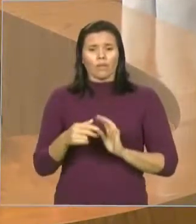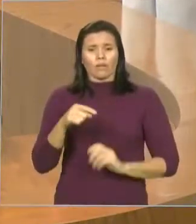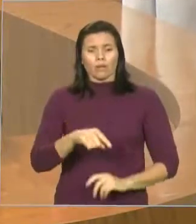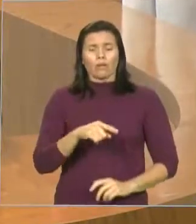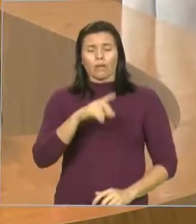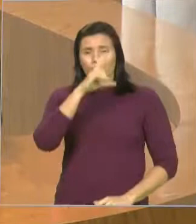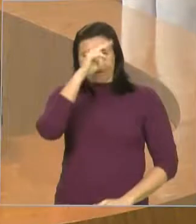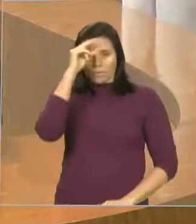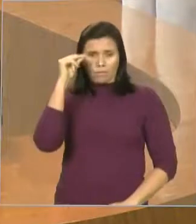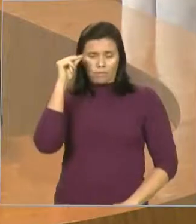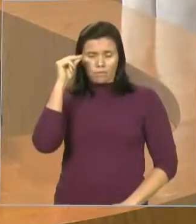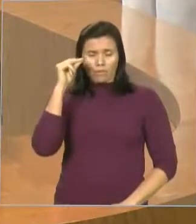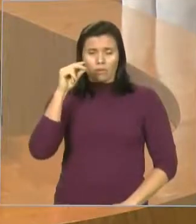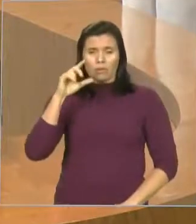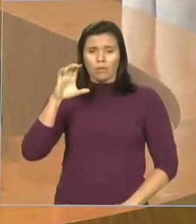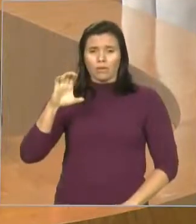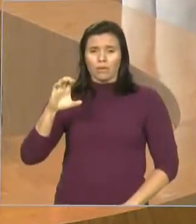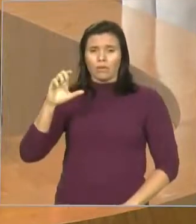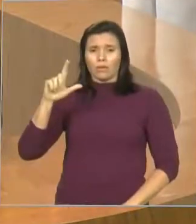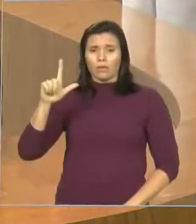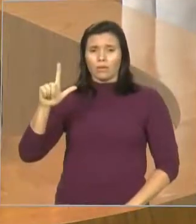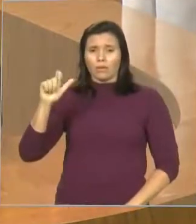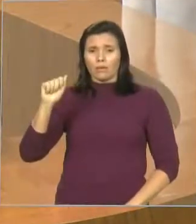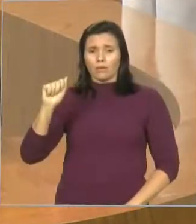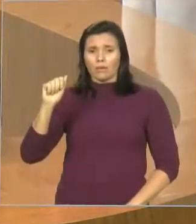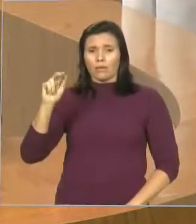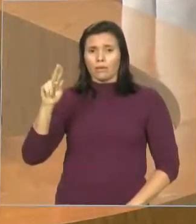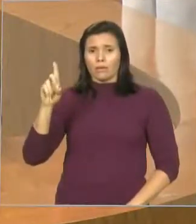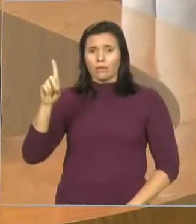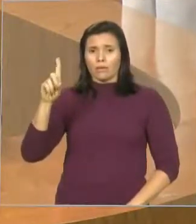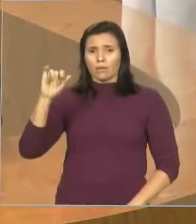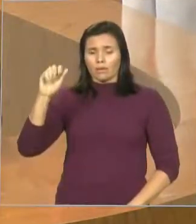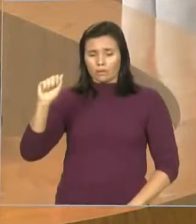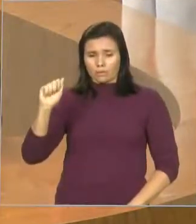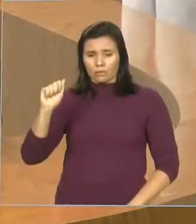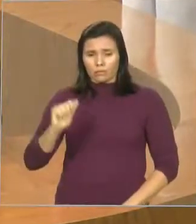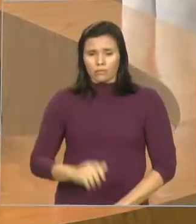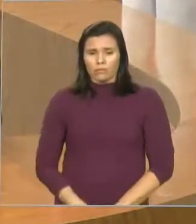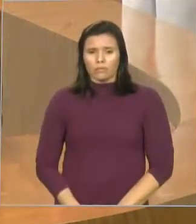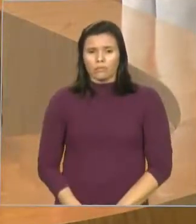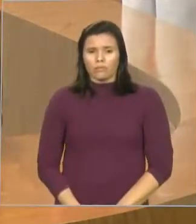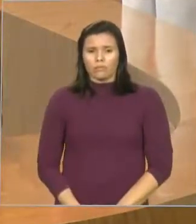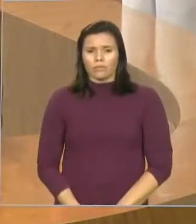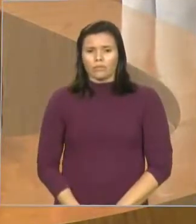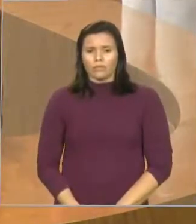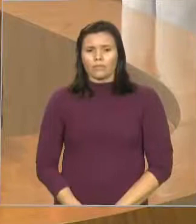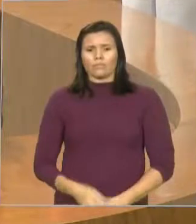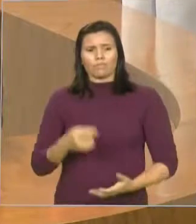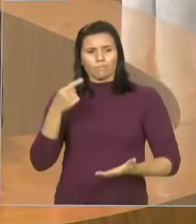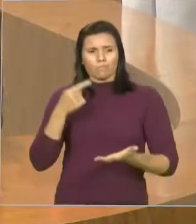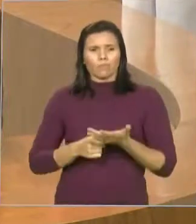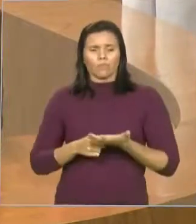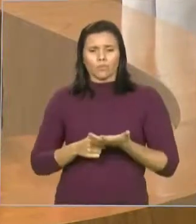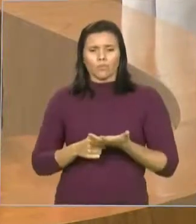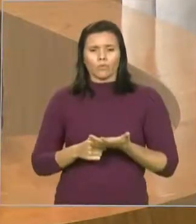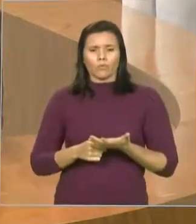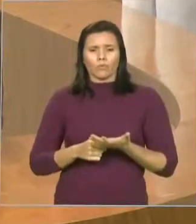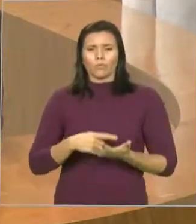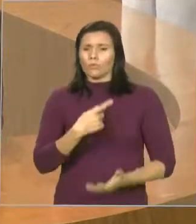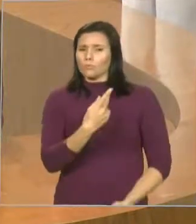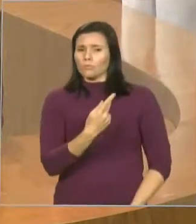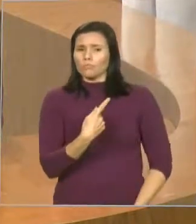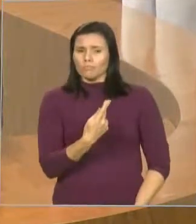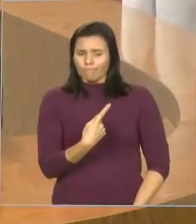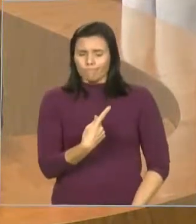Cláudia formou essa aliança dentro do nosso grupo.